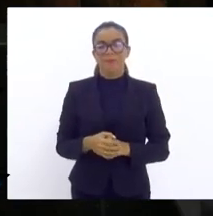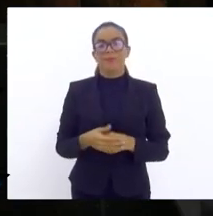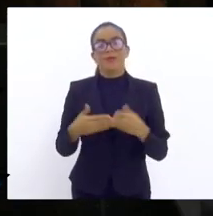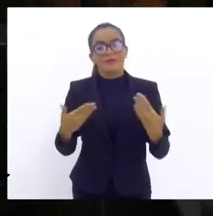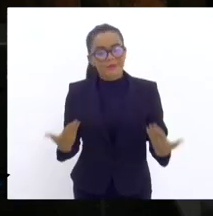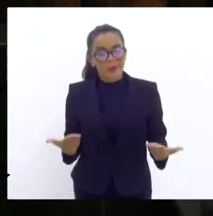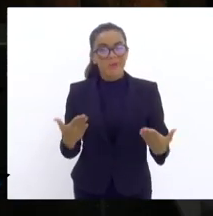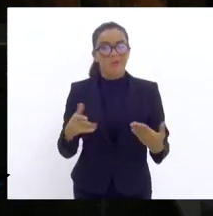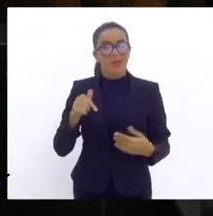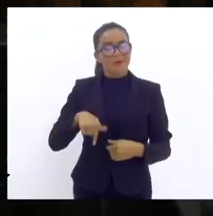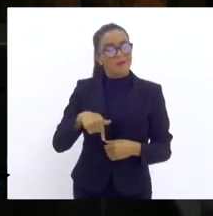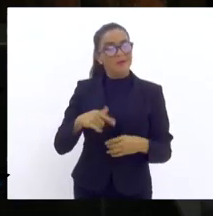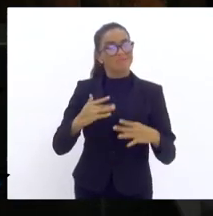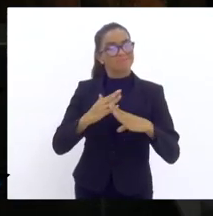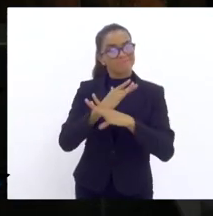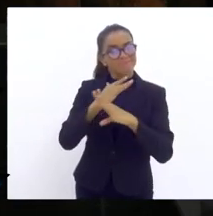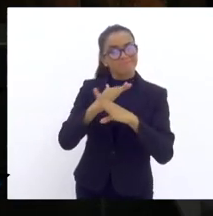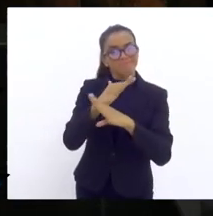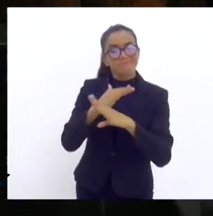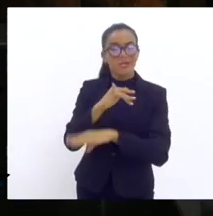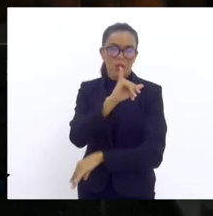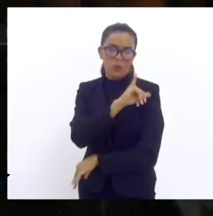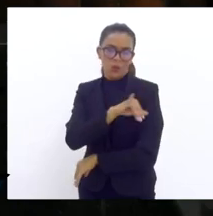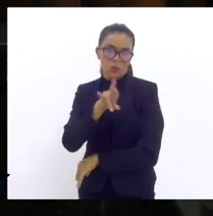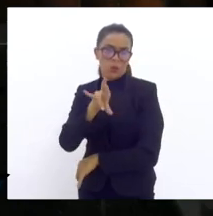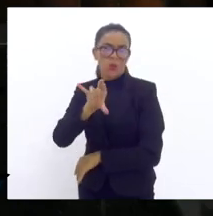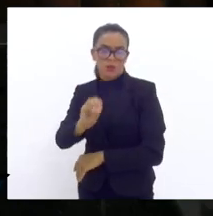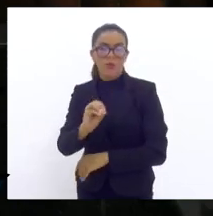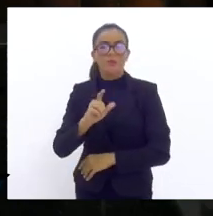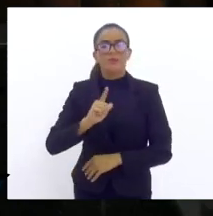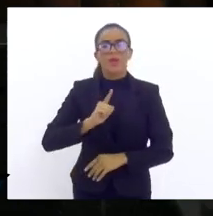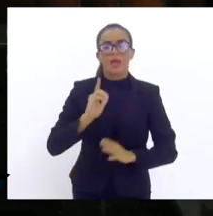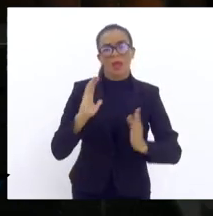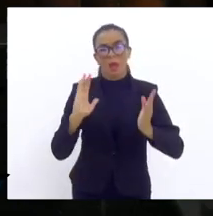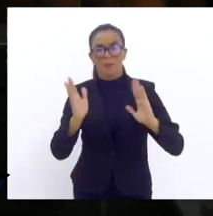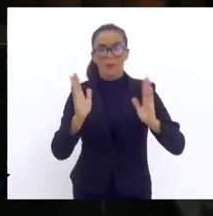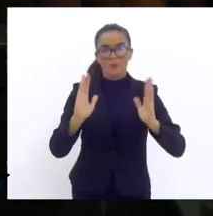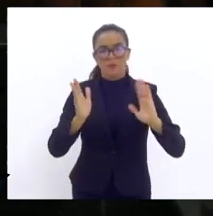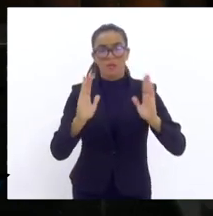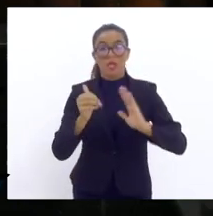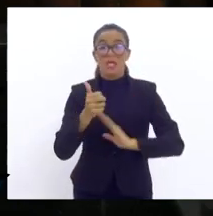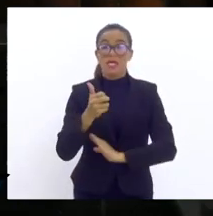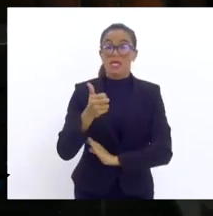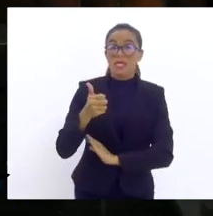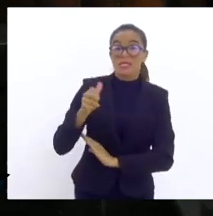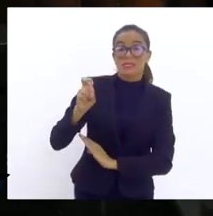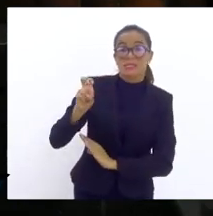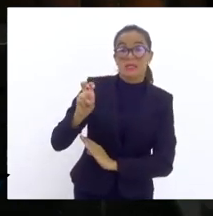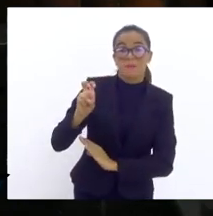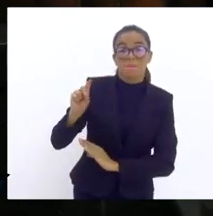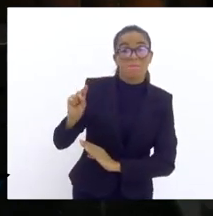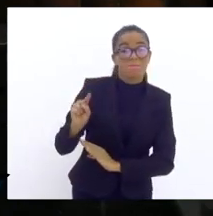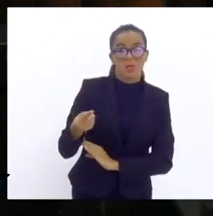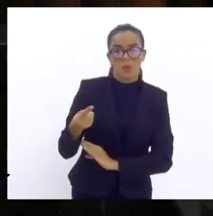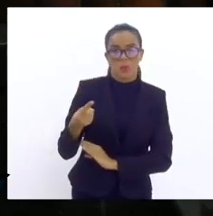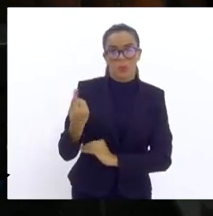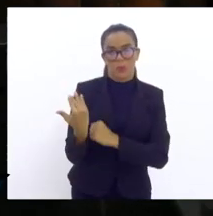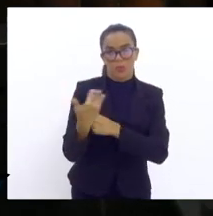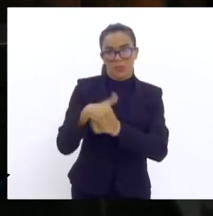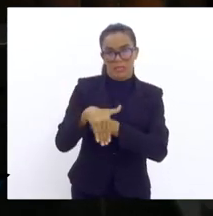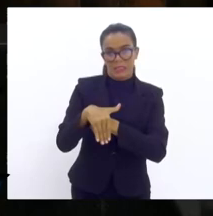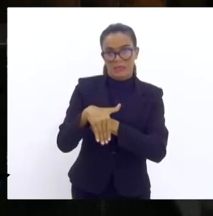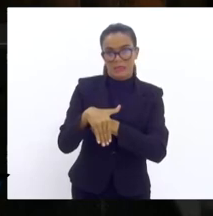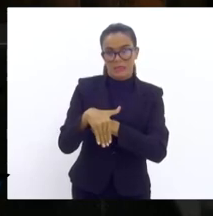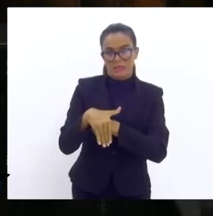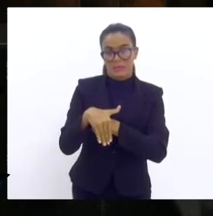na cidade do Rio de Janeiro, a senhora conhece esse número, temos aproximadamente 15 mil táxis. Como a cidade do